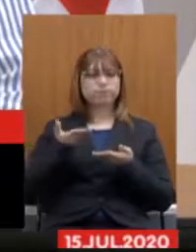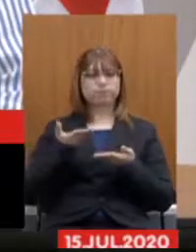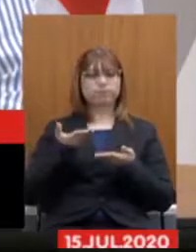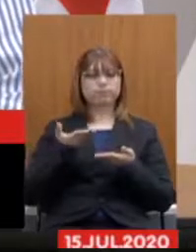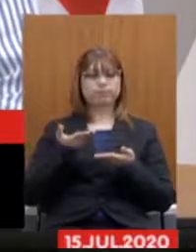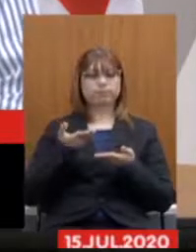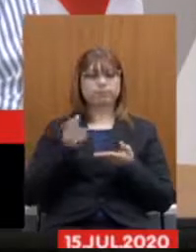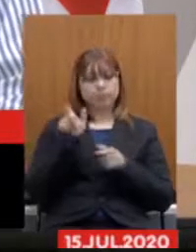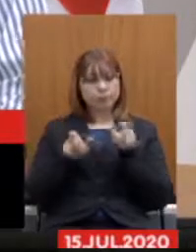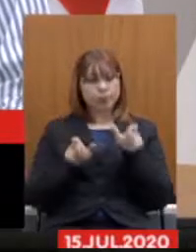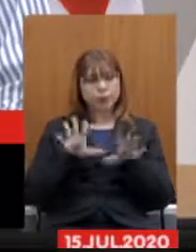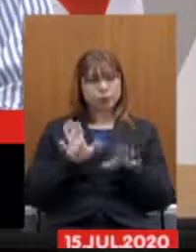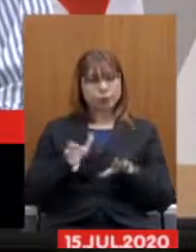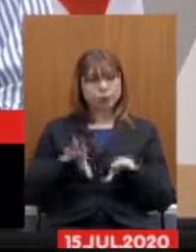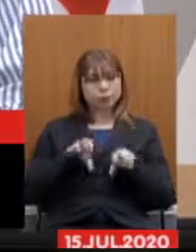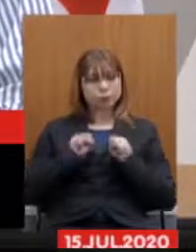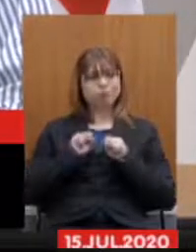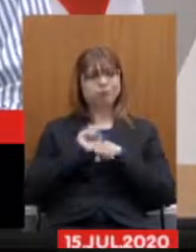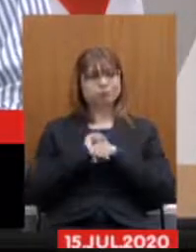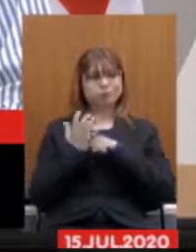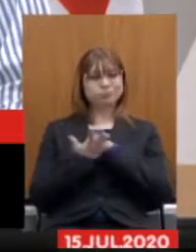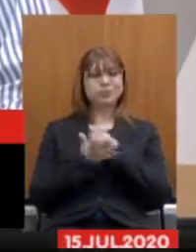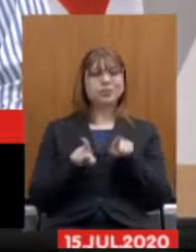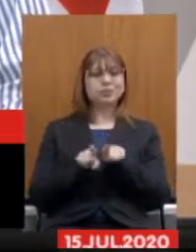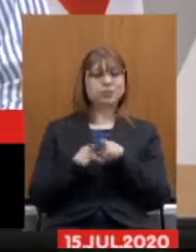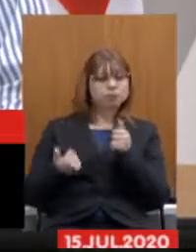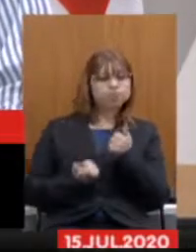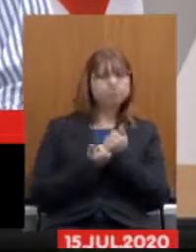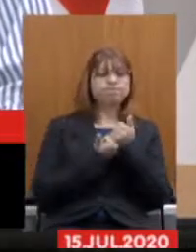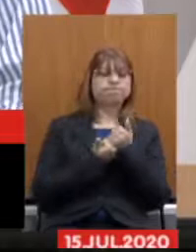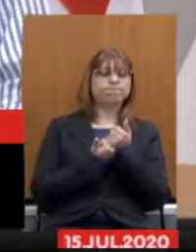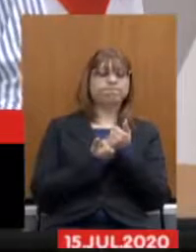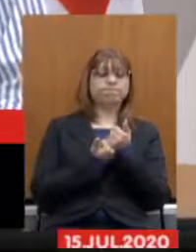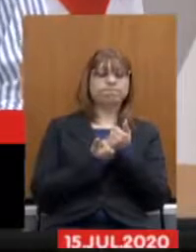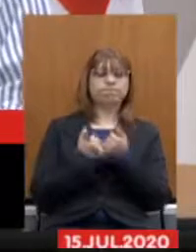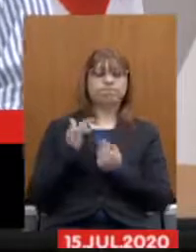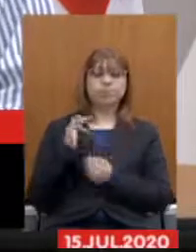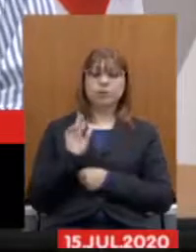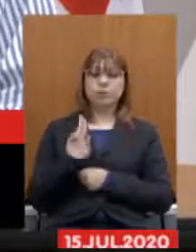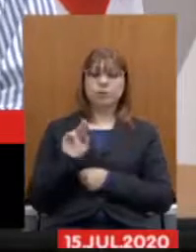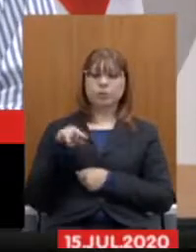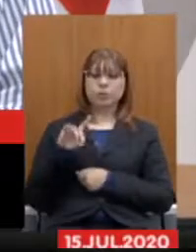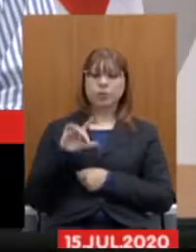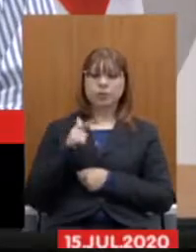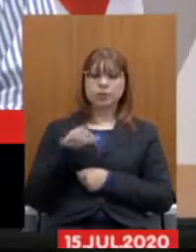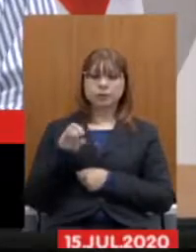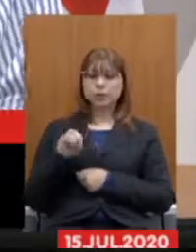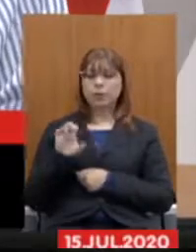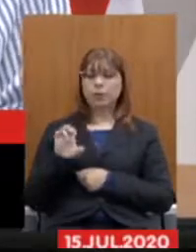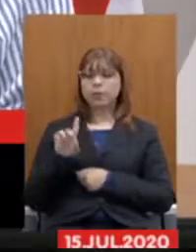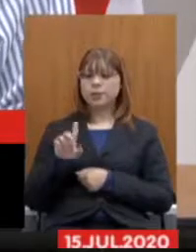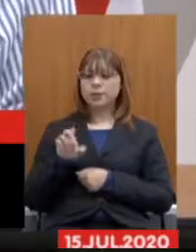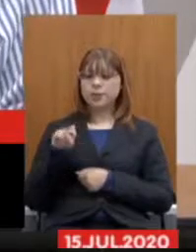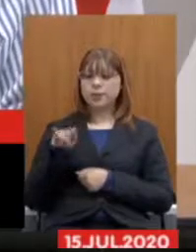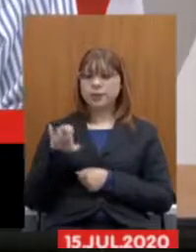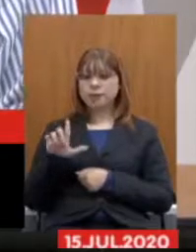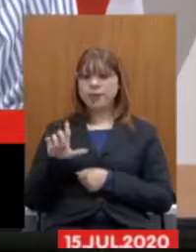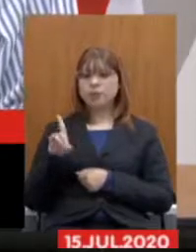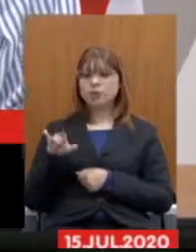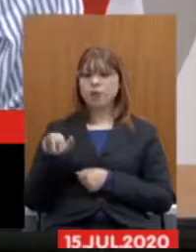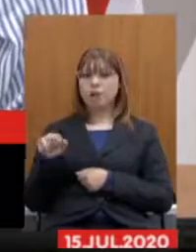-19 em suporte também a Fundação Ezequiel Dias o nível de